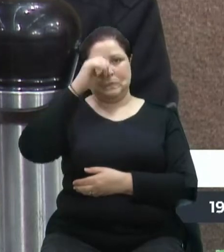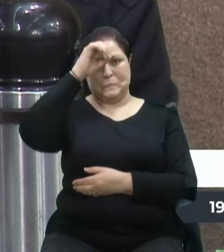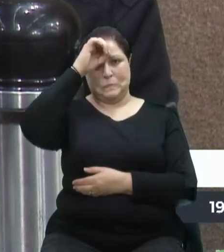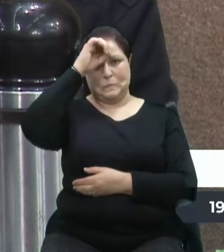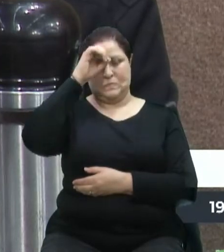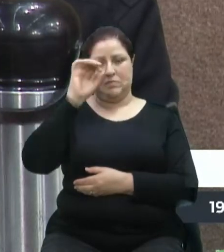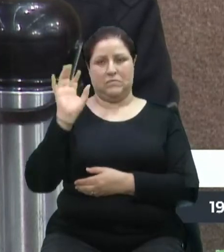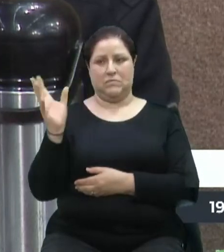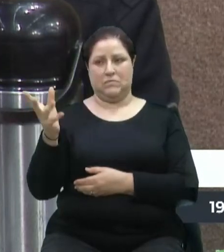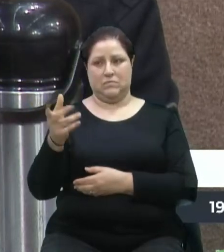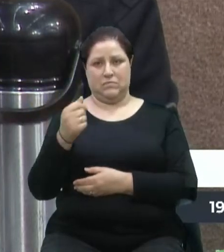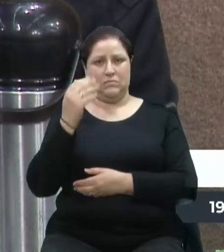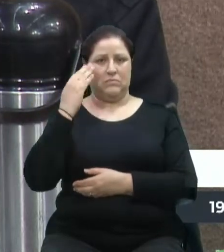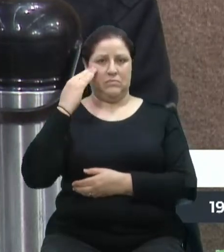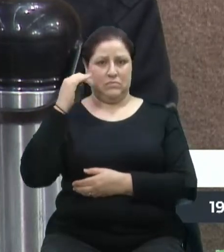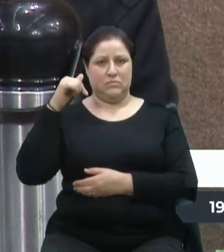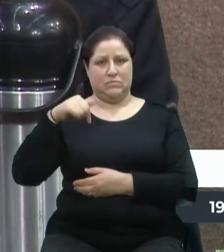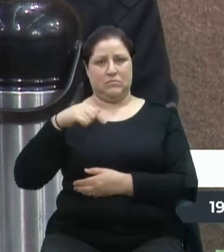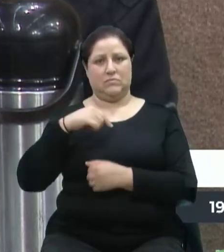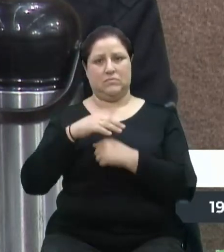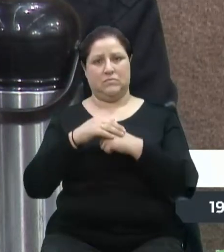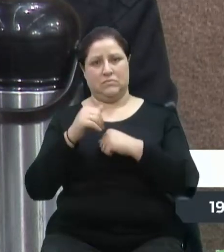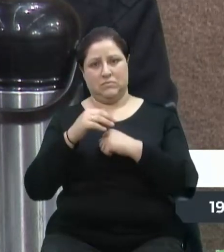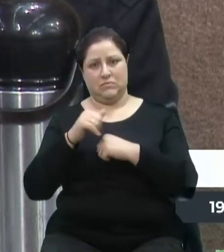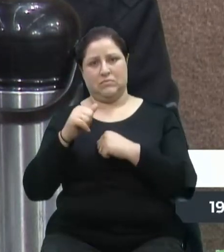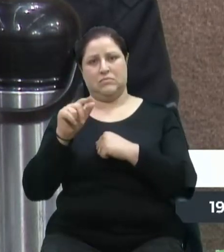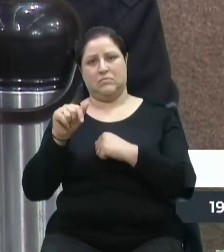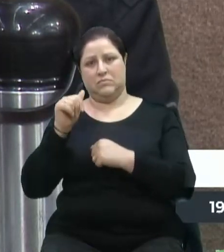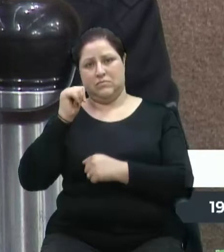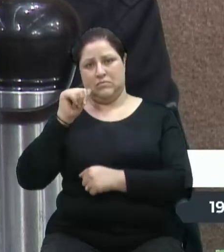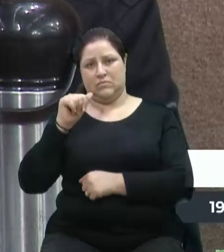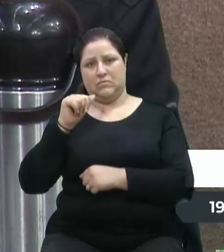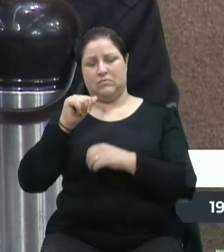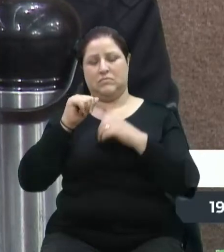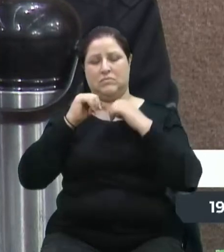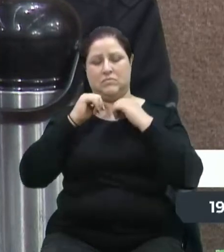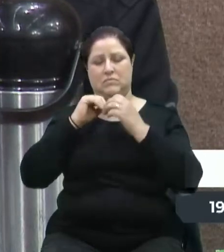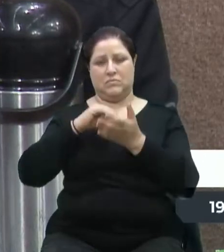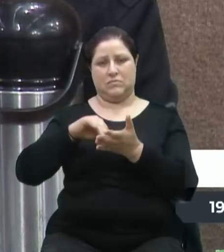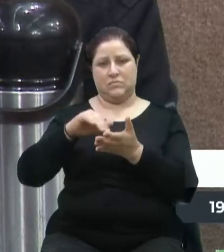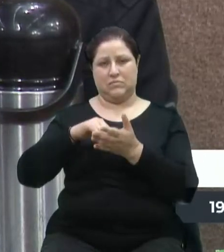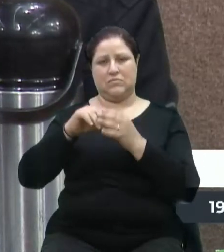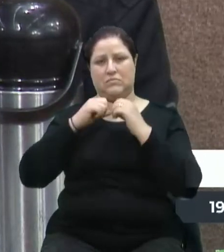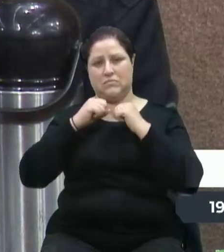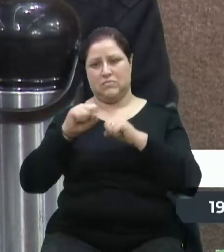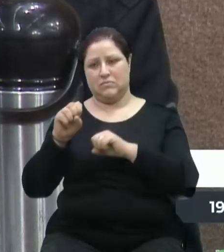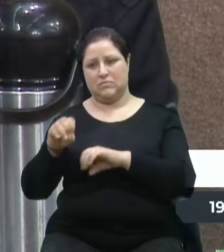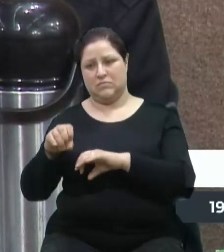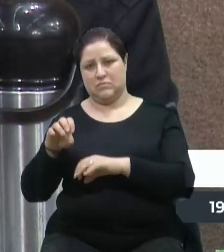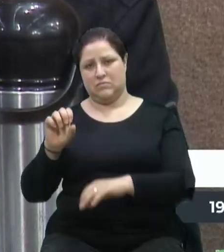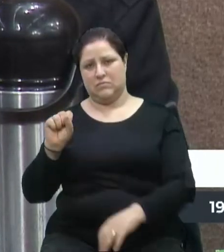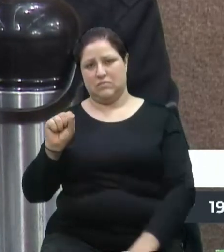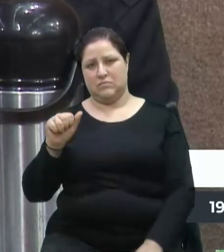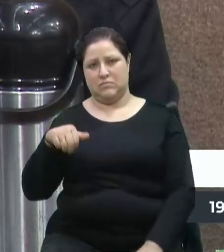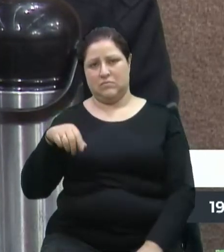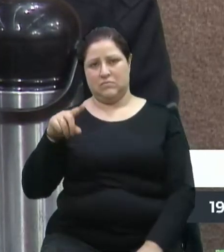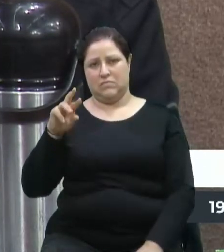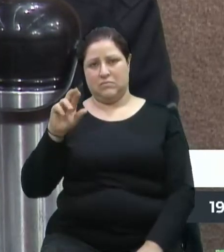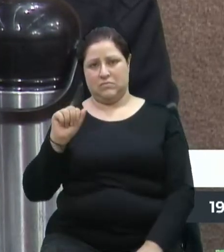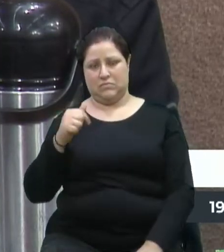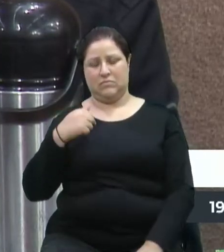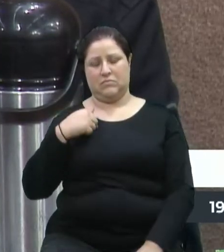Todo mundo aqui sabe o carinho que eu tenho pela secretária Sandra Negrini, pela secretaria da Educação e tudo mais, mas eu fiquei